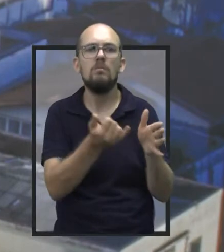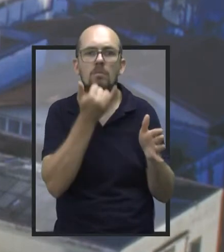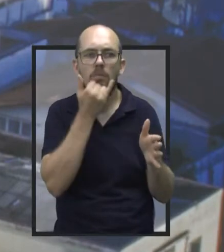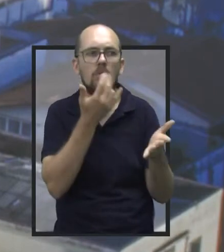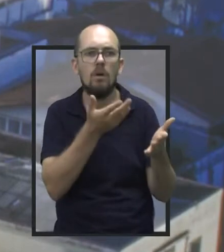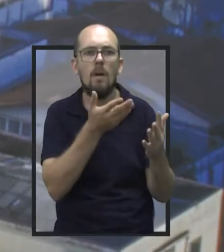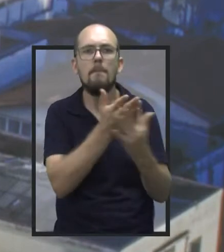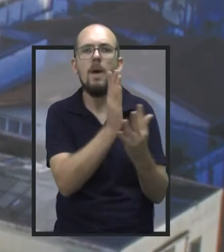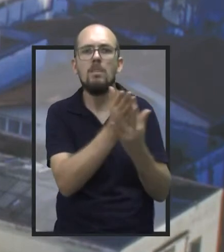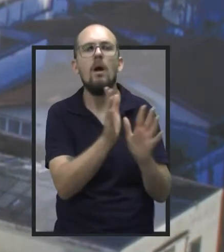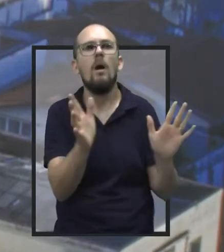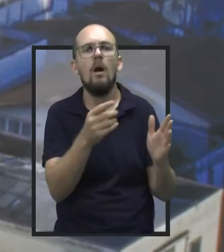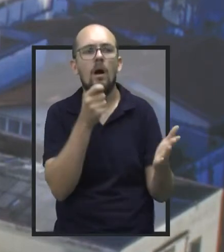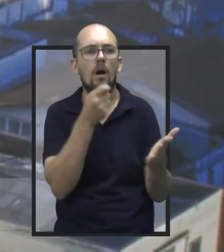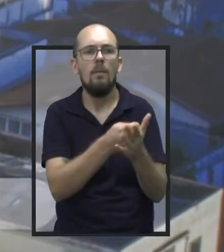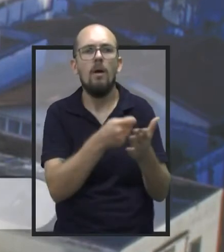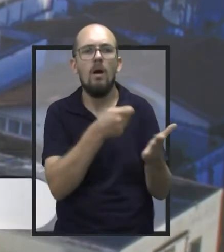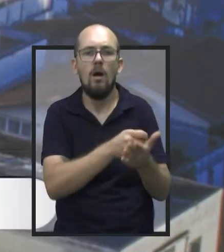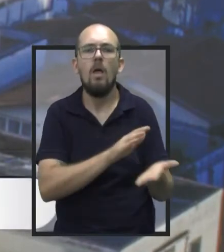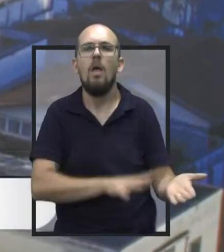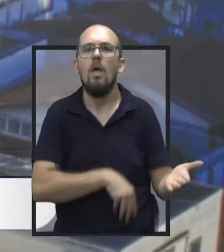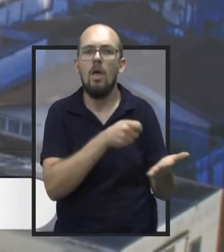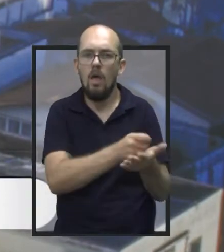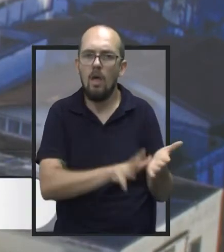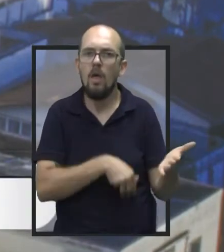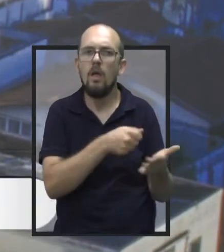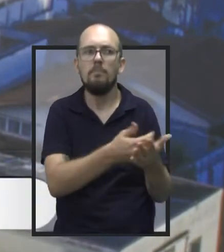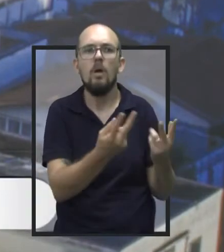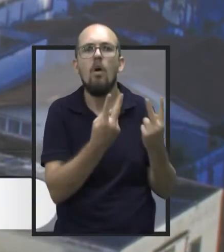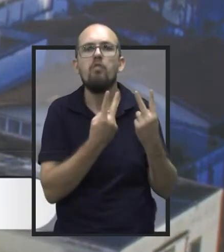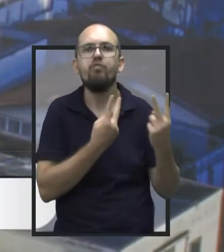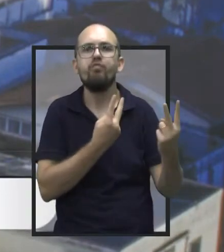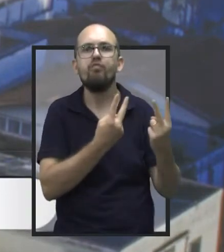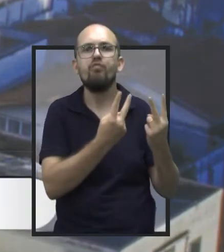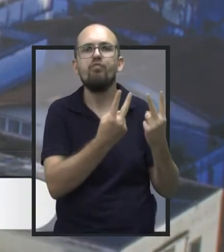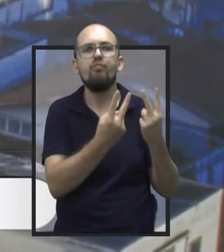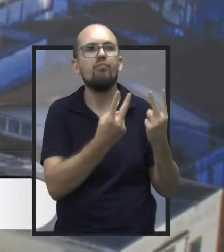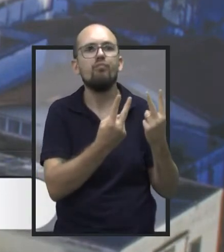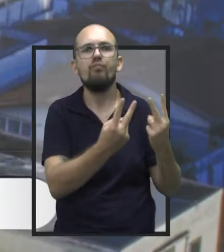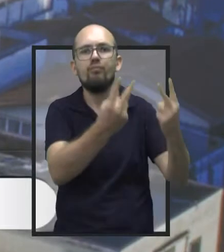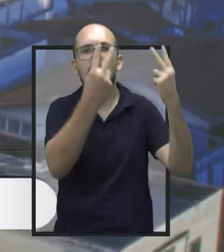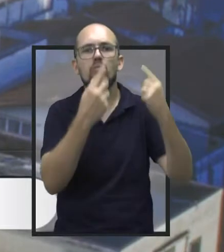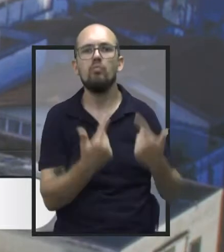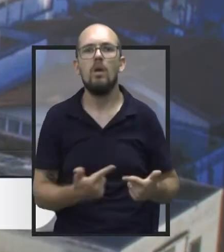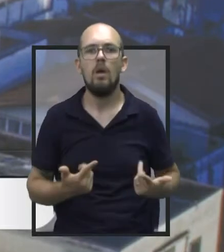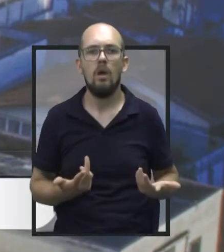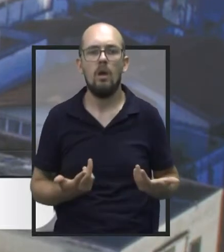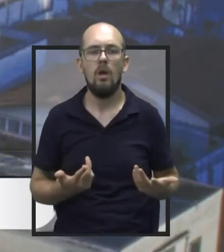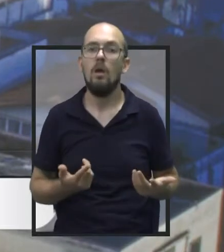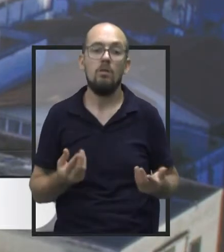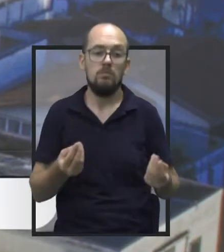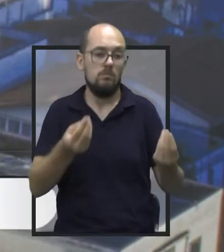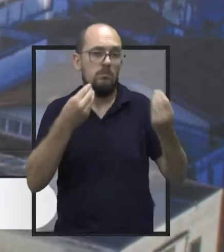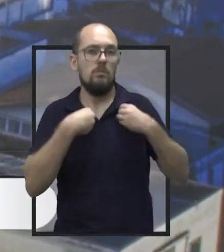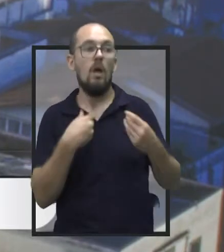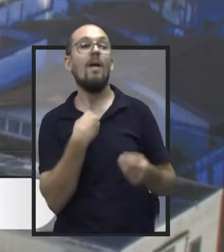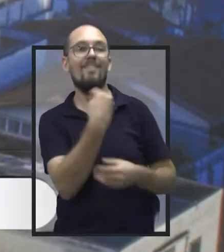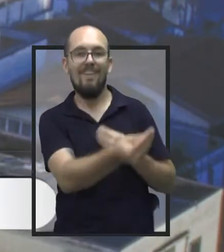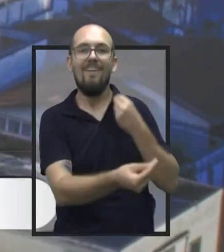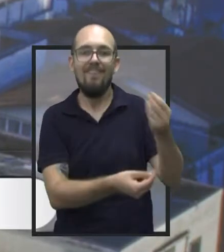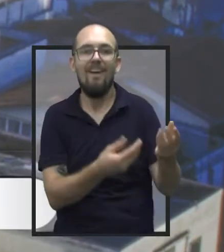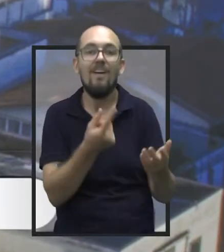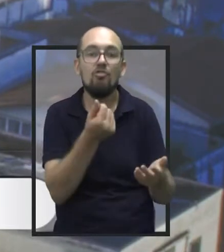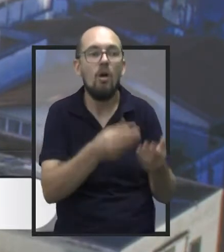duplicação? Não existe. Então, a gente paga por um serviço que, infelizmente, nós não estamos usufruindo. Então, eu fico